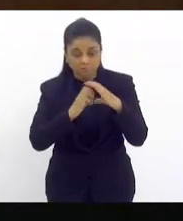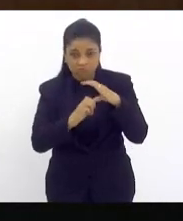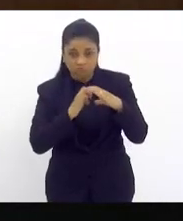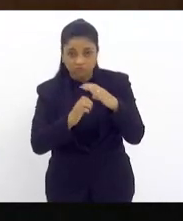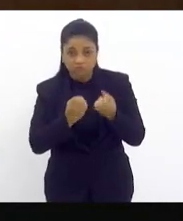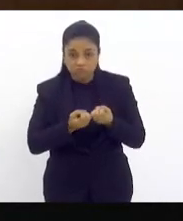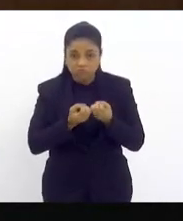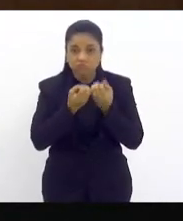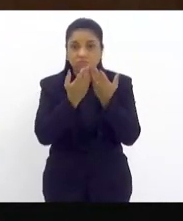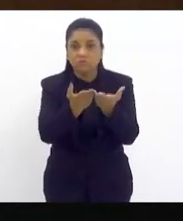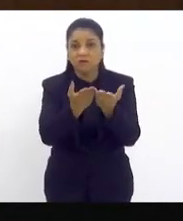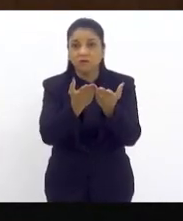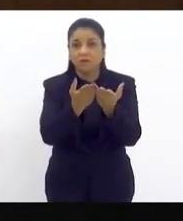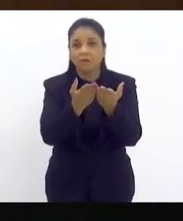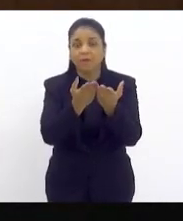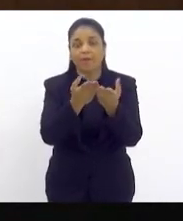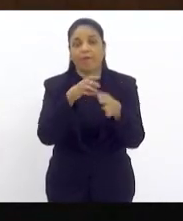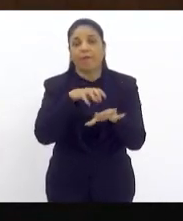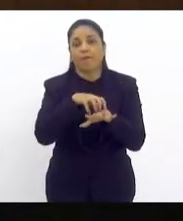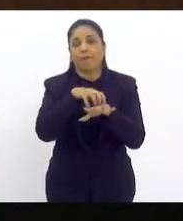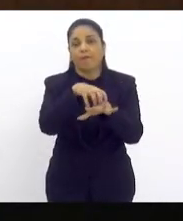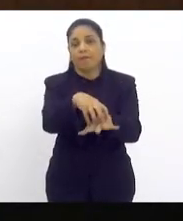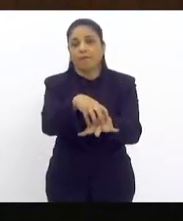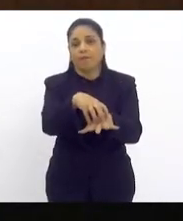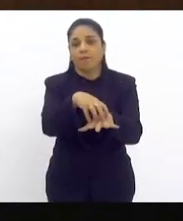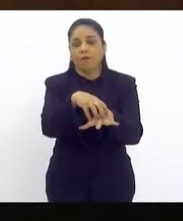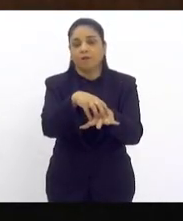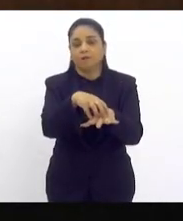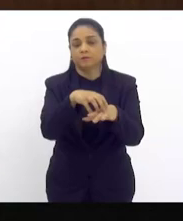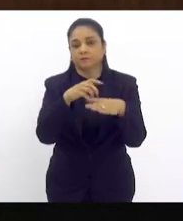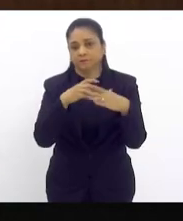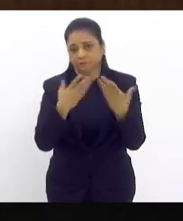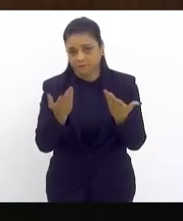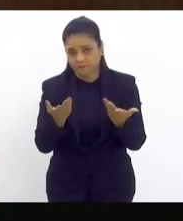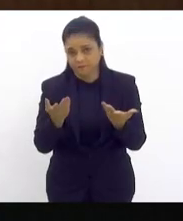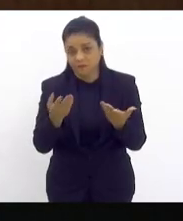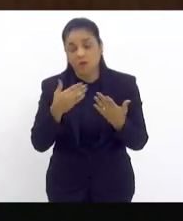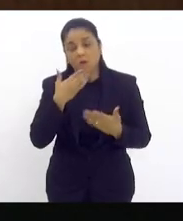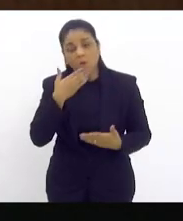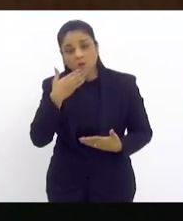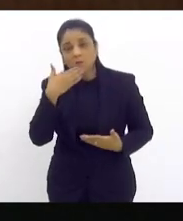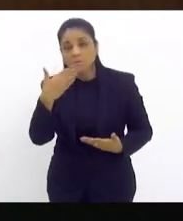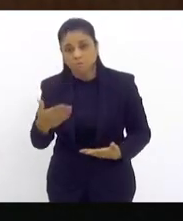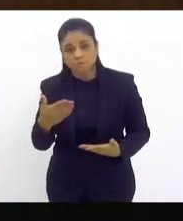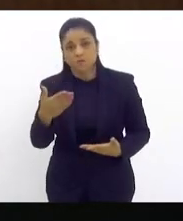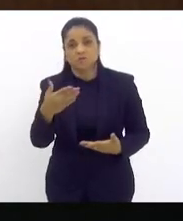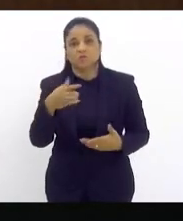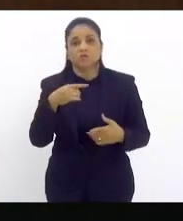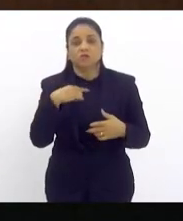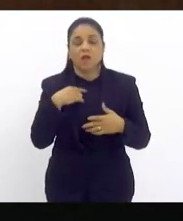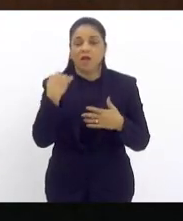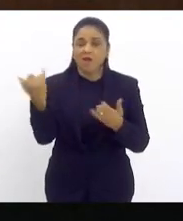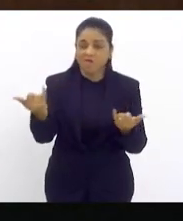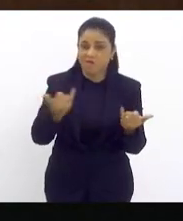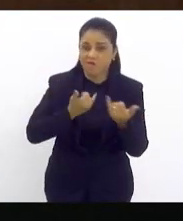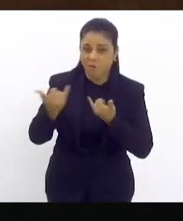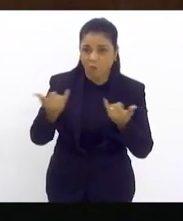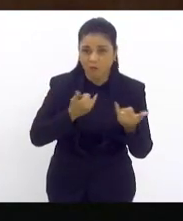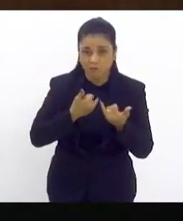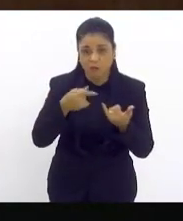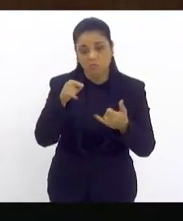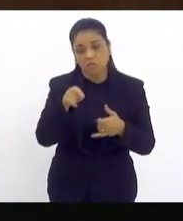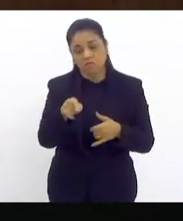o sistema de transporte roviário. Então, eu gostaria de pedir à vossa excelência, já que a informação que se tem é que vossa excelência não está